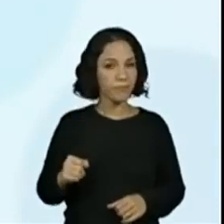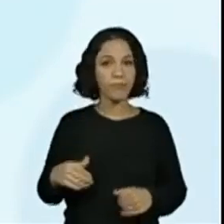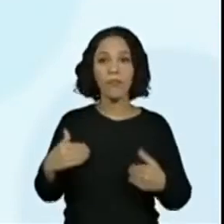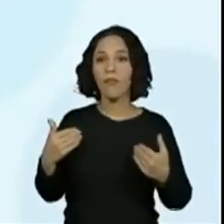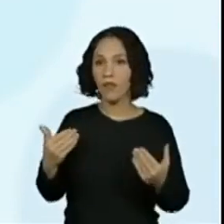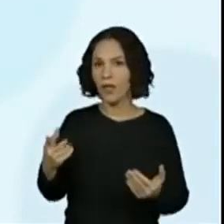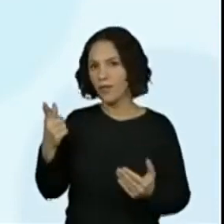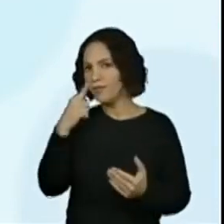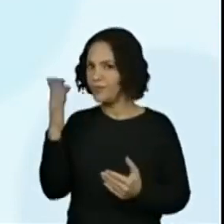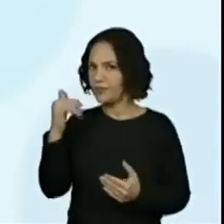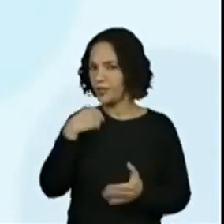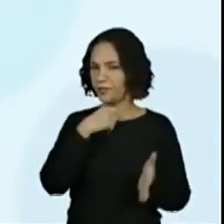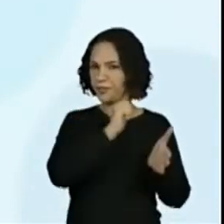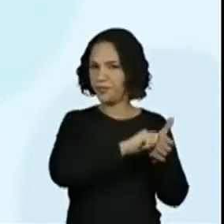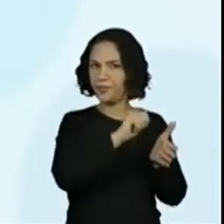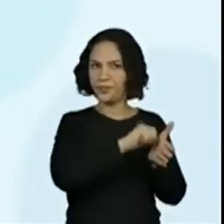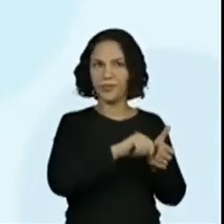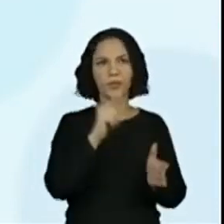me acompanho.